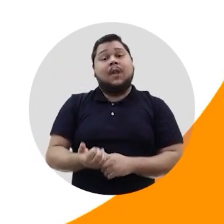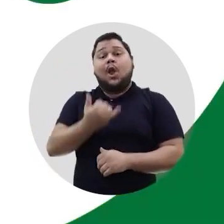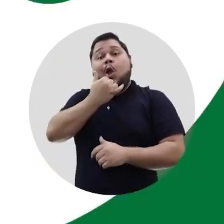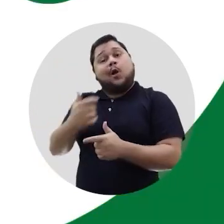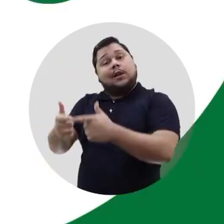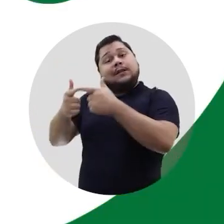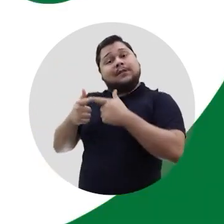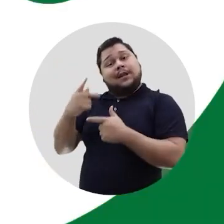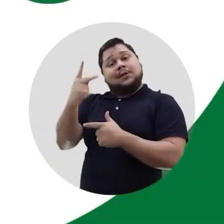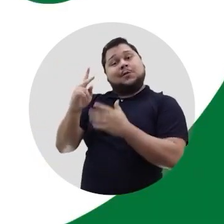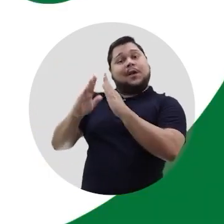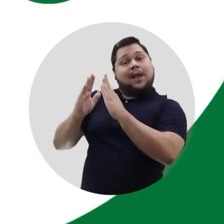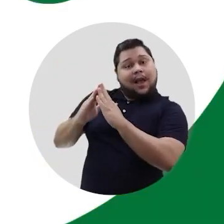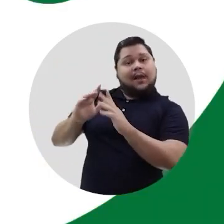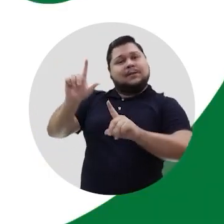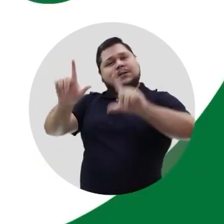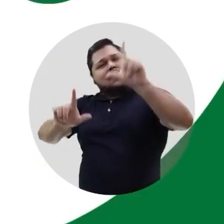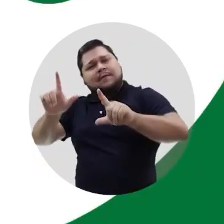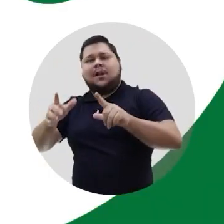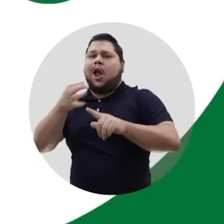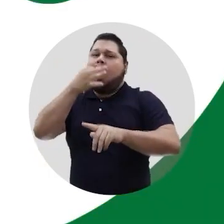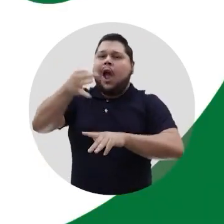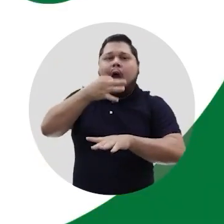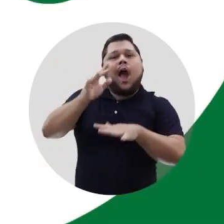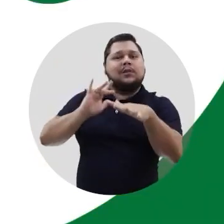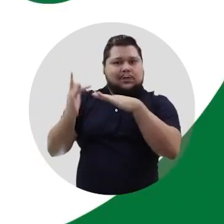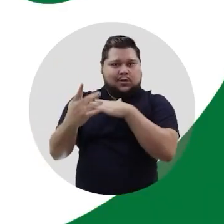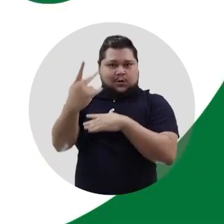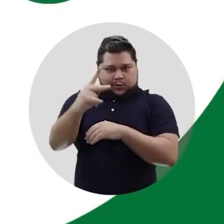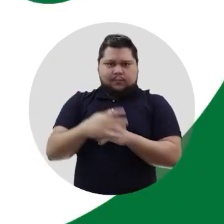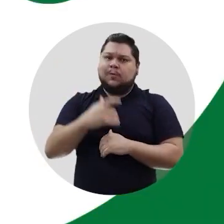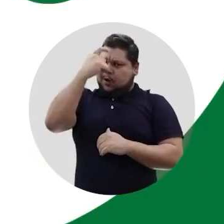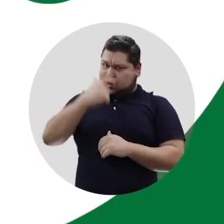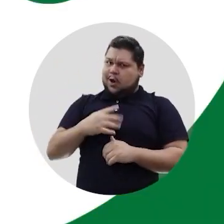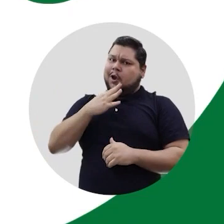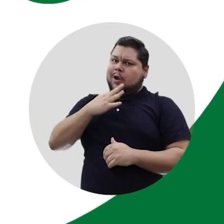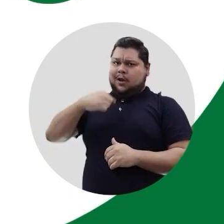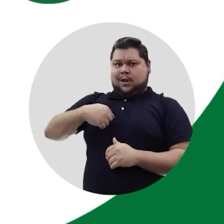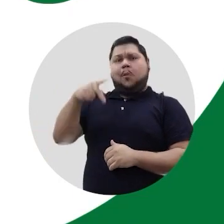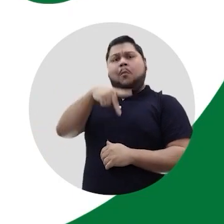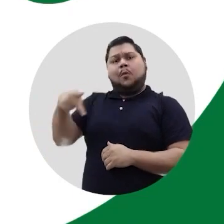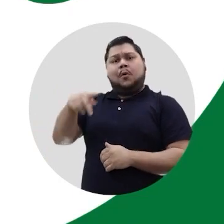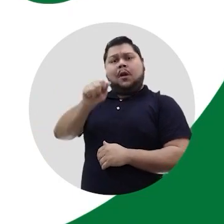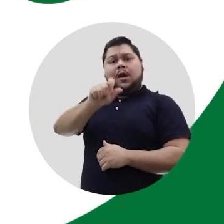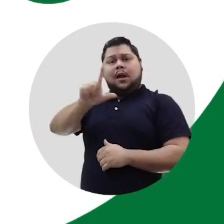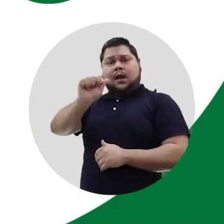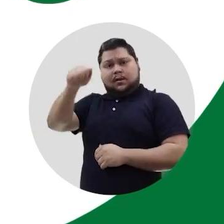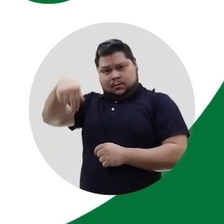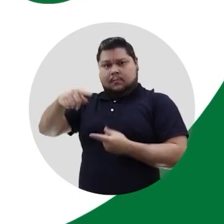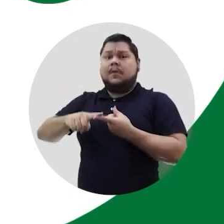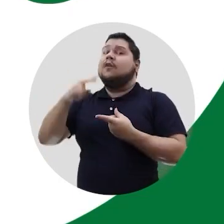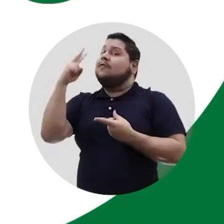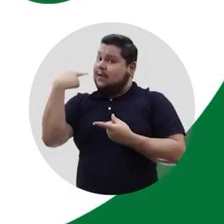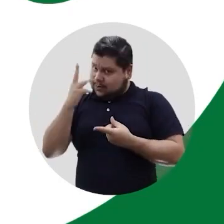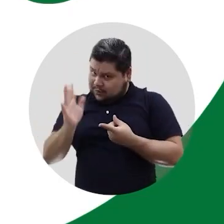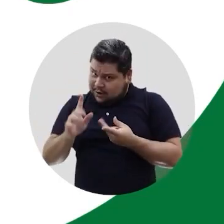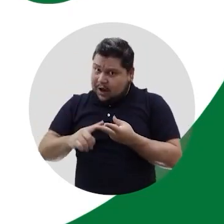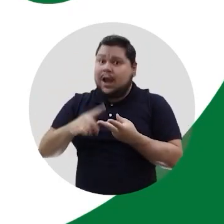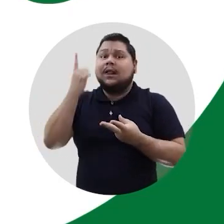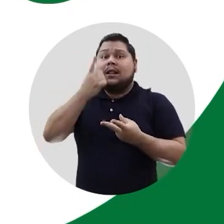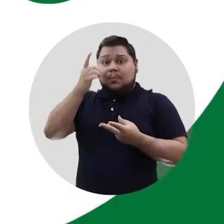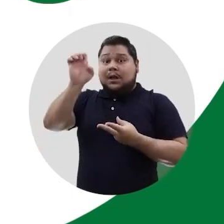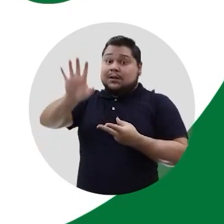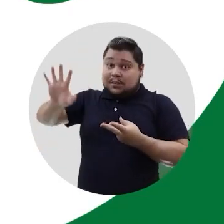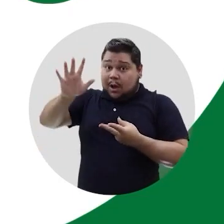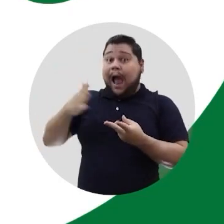experiente Peço licença para entrar na sua casa Na sua televisão No seu rádio Nas suas redes sociais Você já me conhece Eu sou o professor Alain Fui vereador